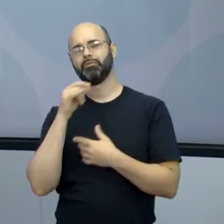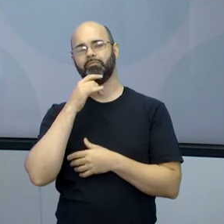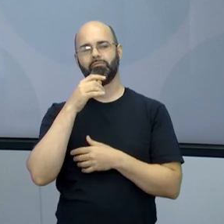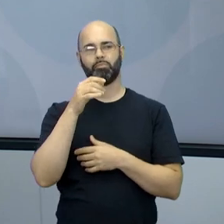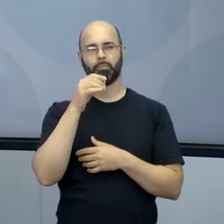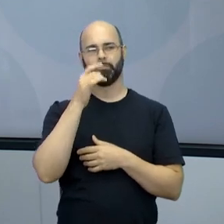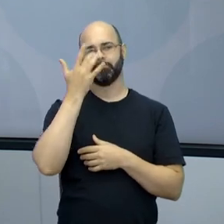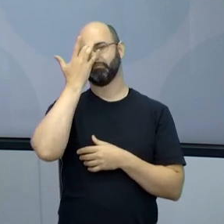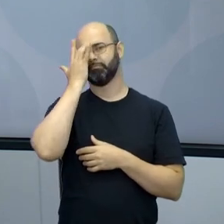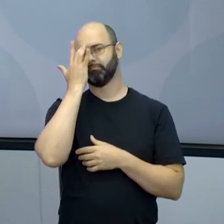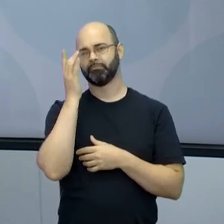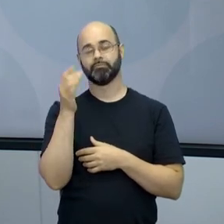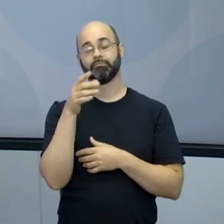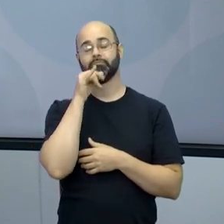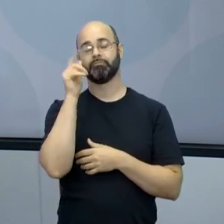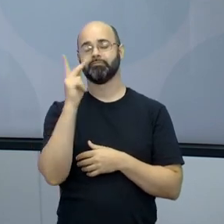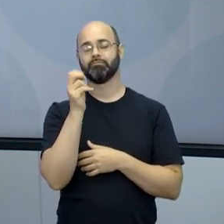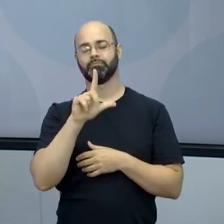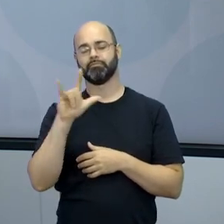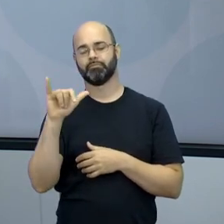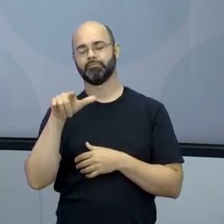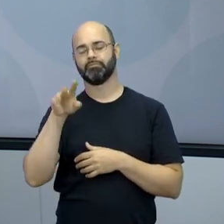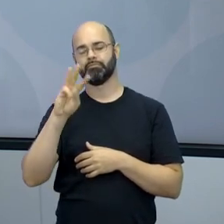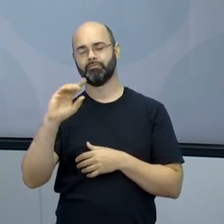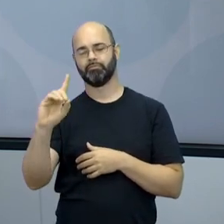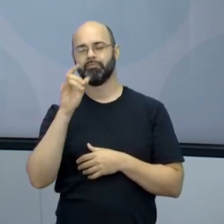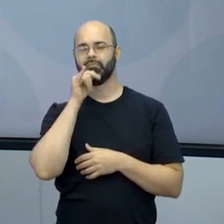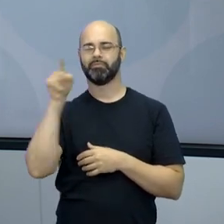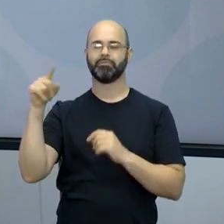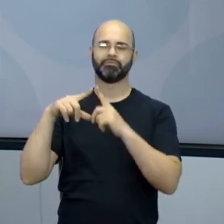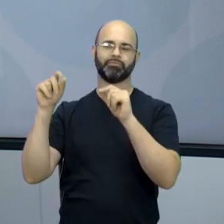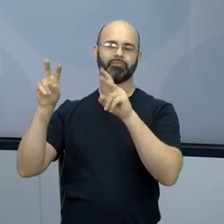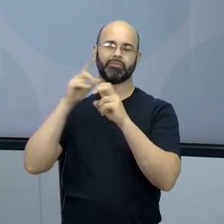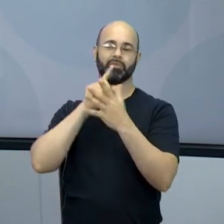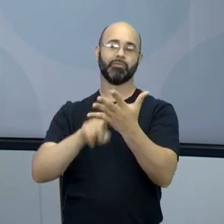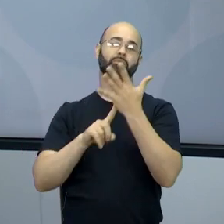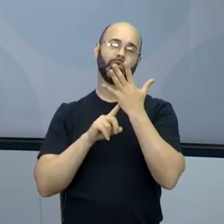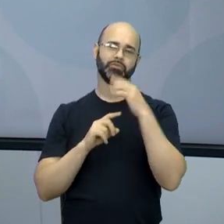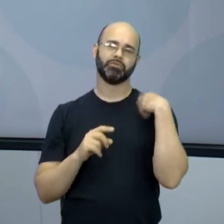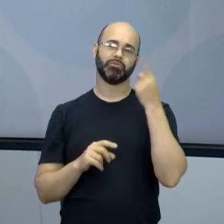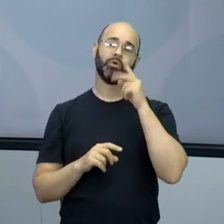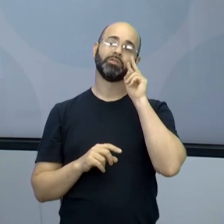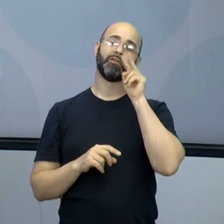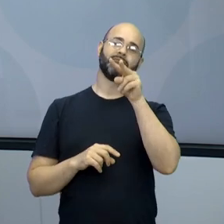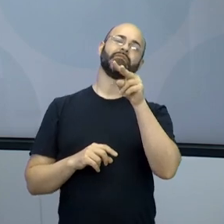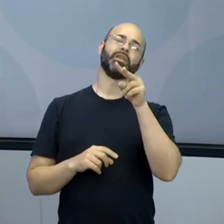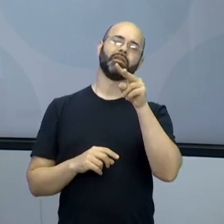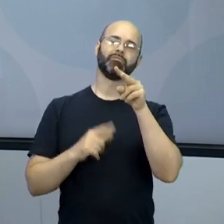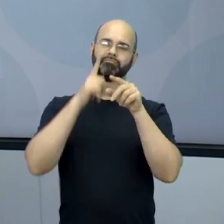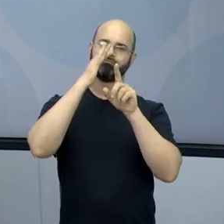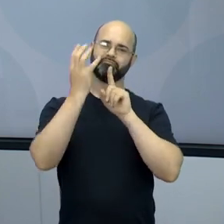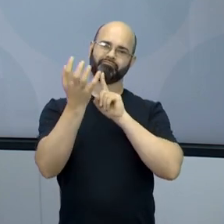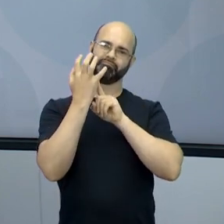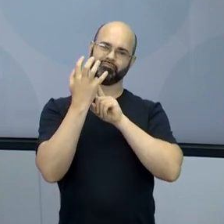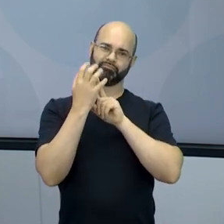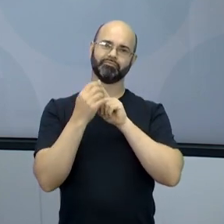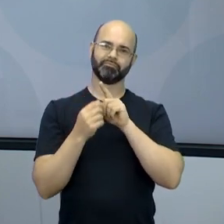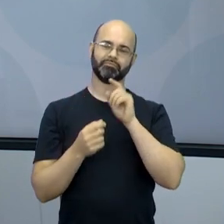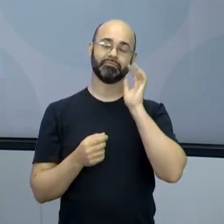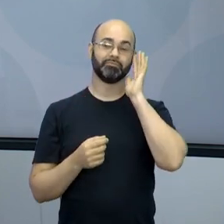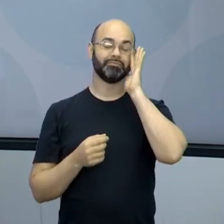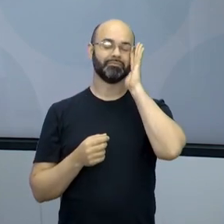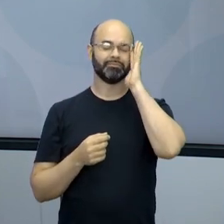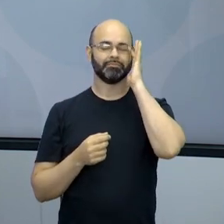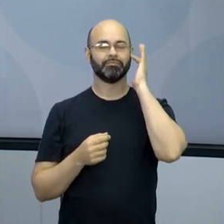Hollywood retratando a Coreia, o Japão retratando o Brasil. Aqui é tentar voltar o nosso olhar para a voz que faz o filme.